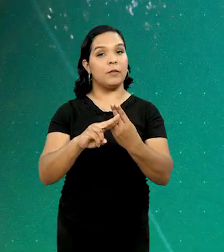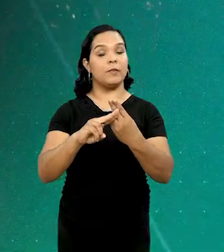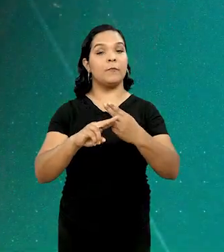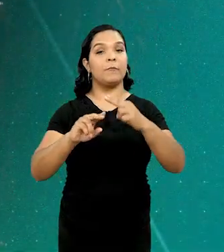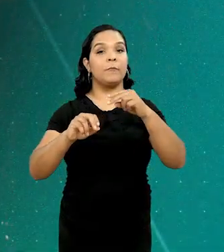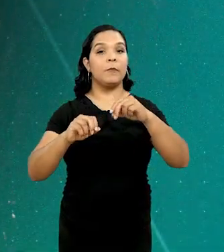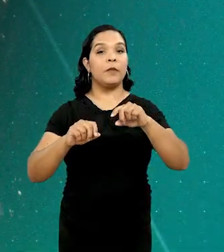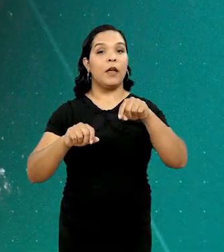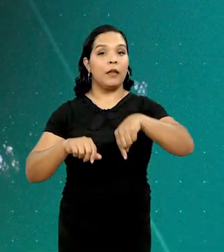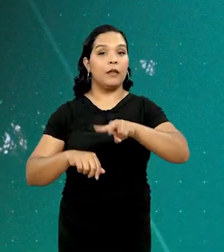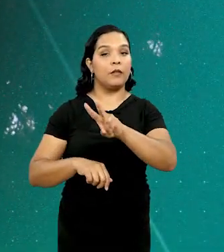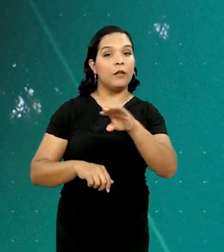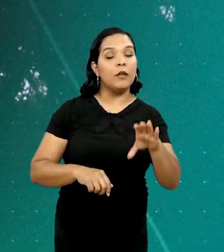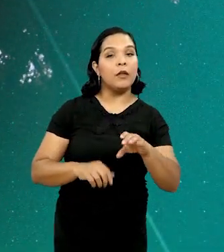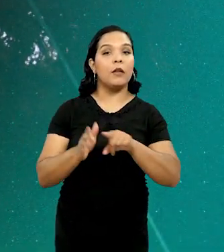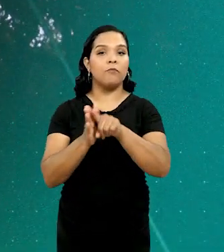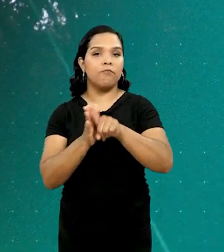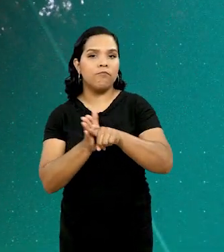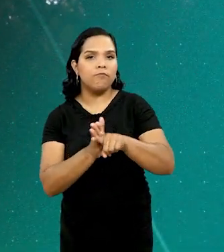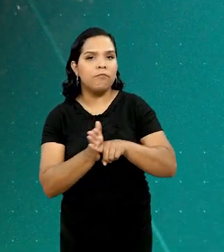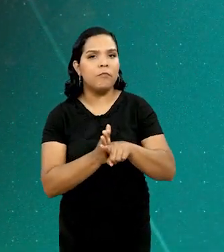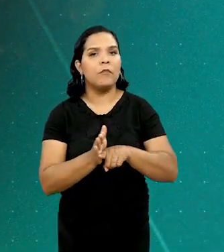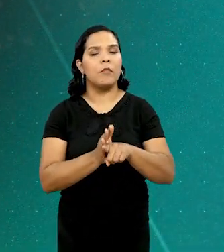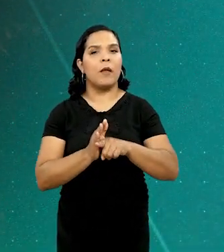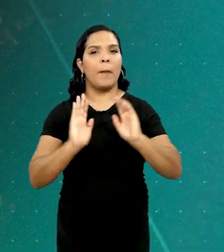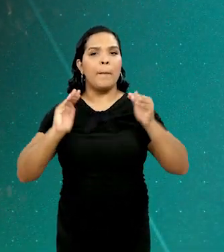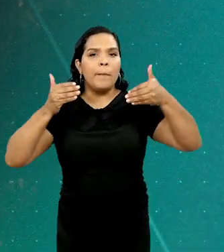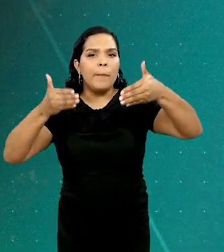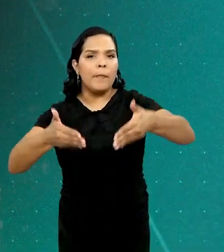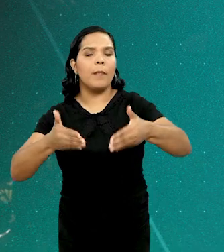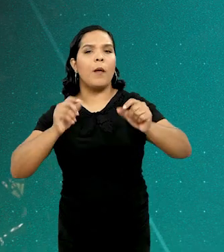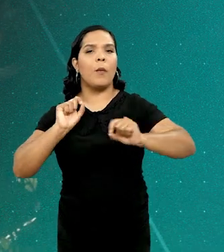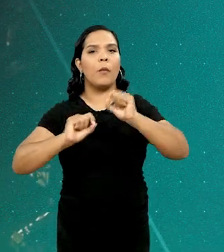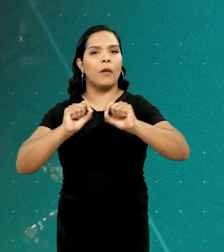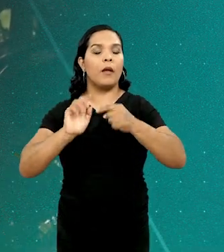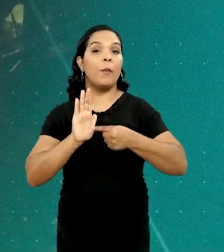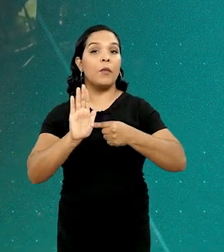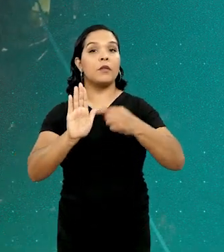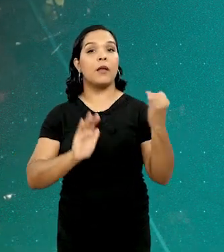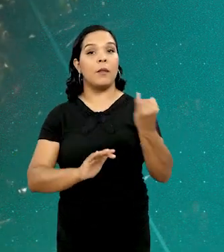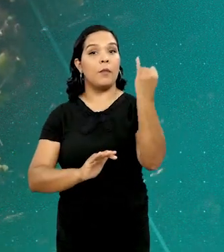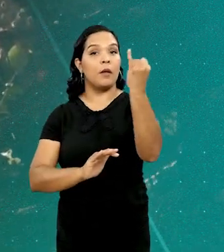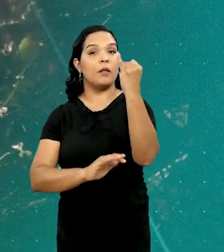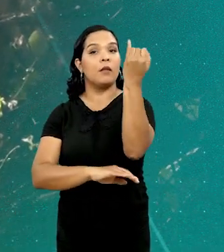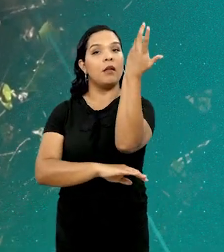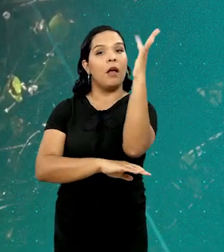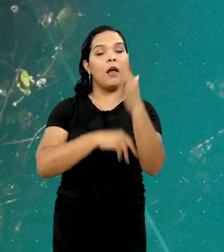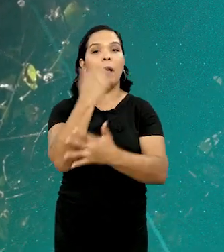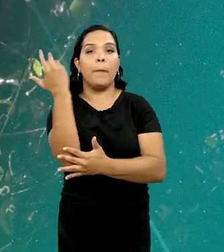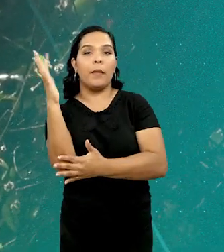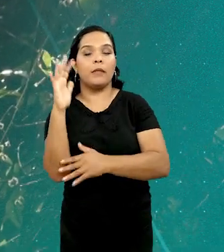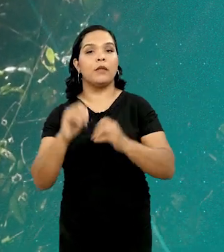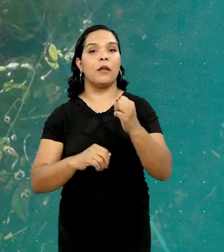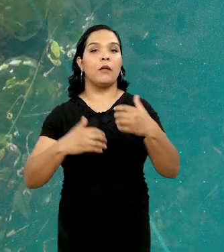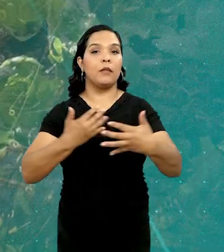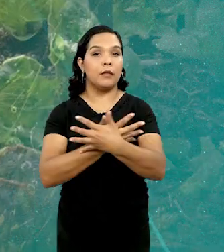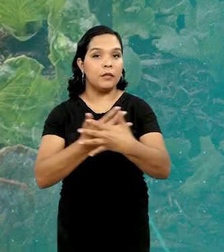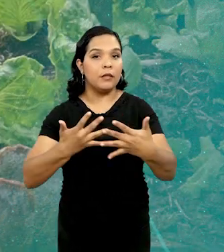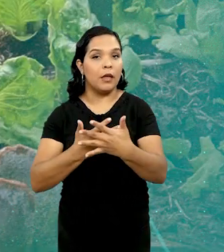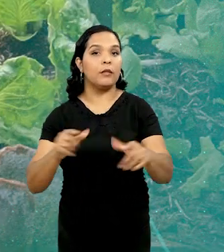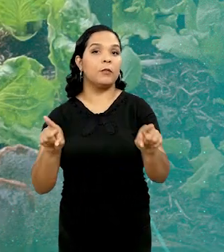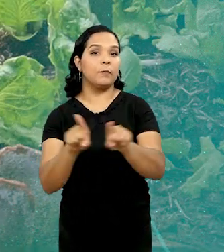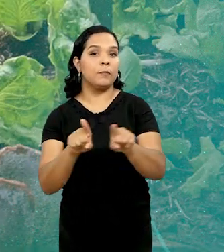de Vitória da Conquista, desenvolvem pesquisa que tem como principal objetivo mostrar a importância da arborização das cidades.